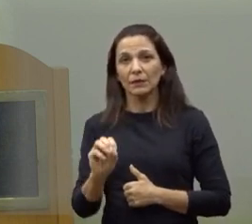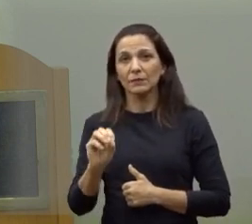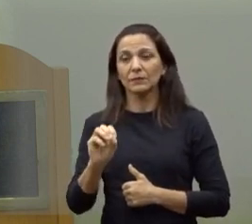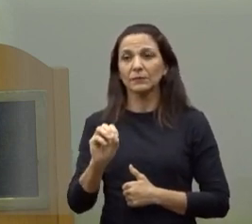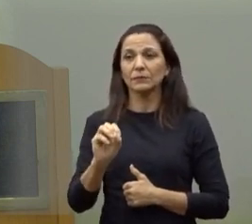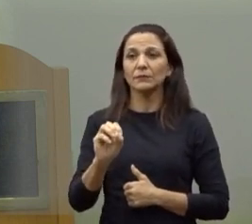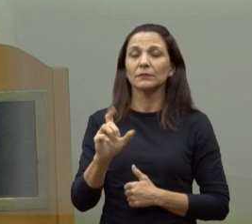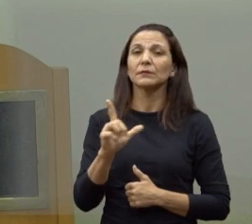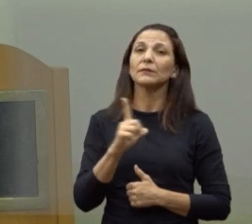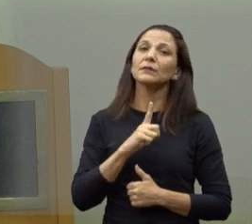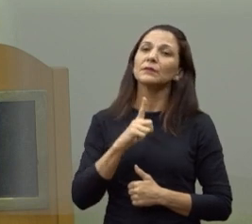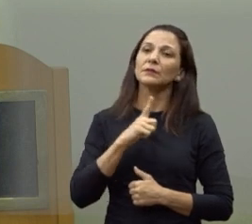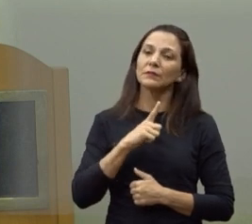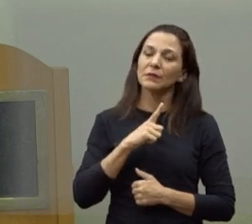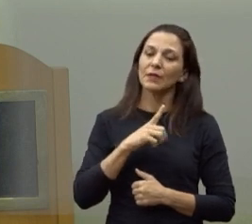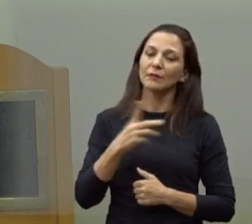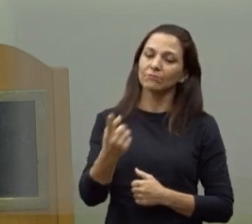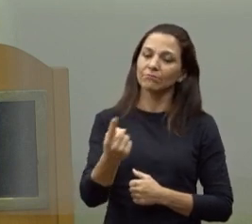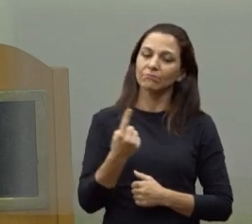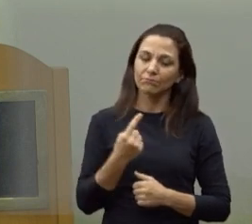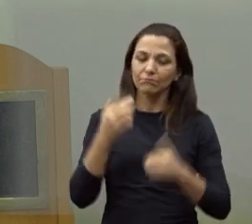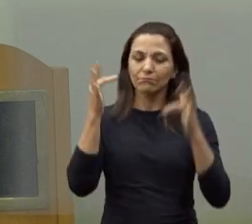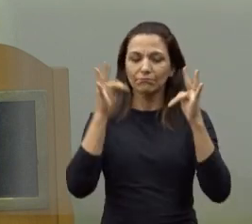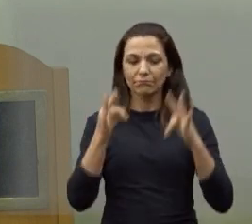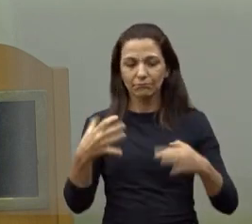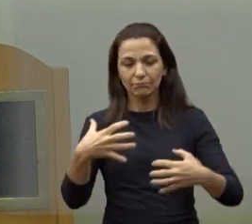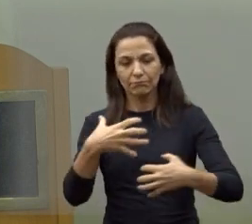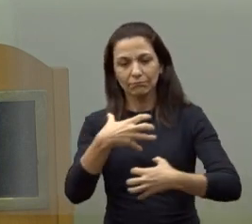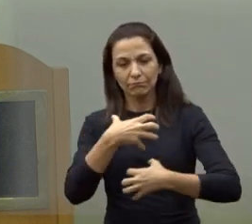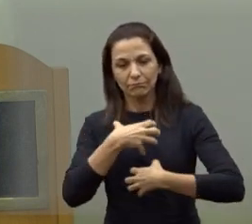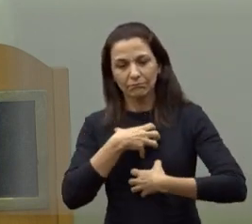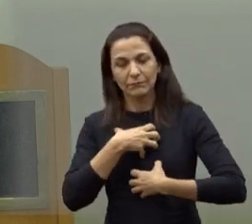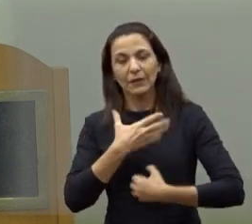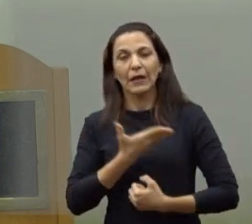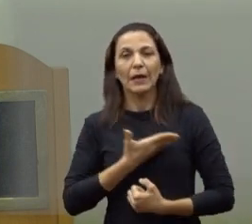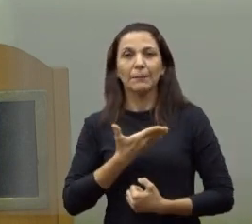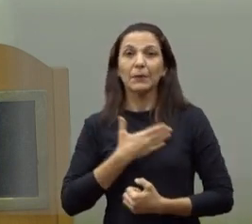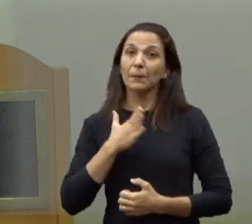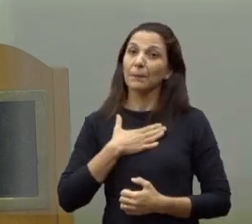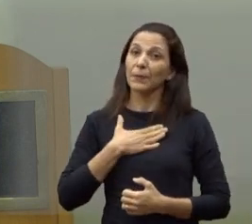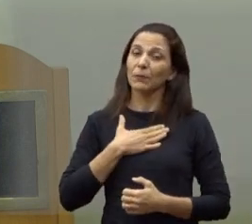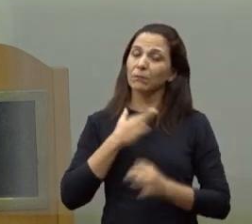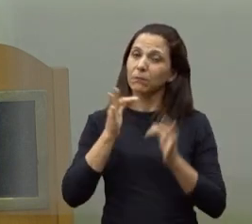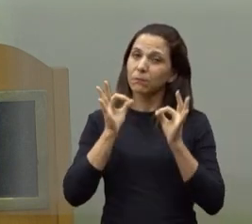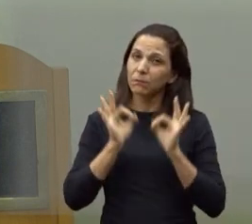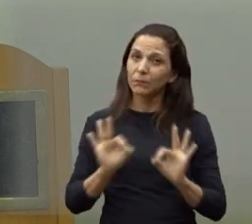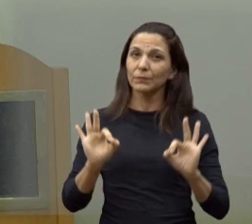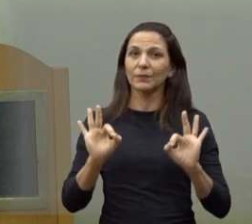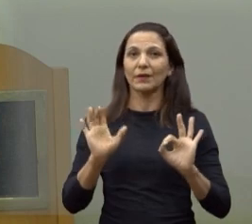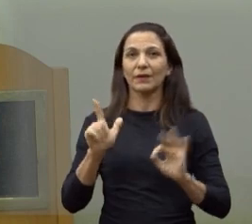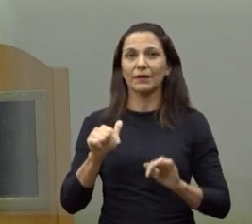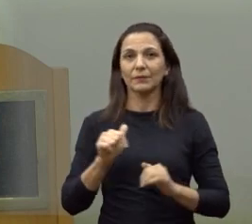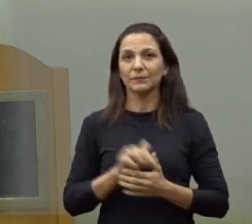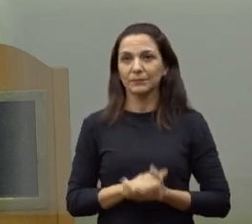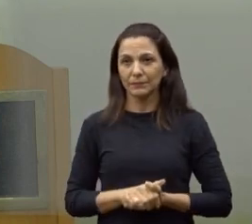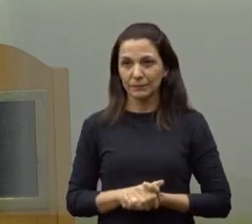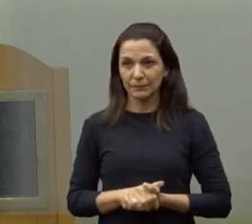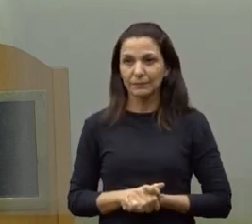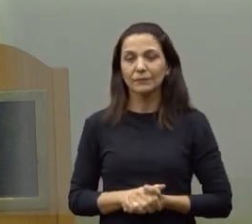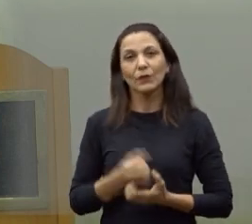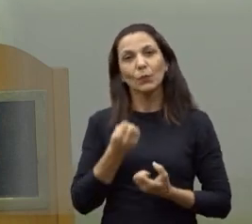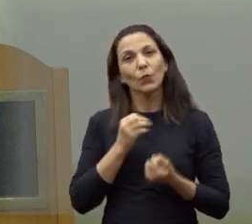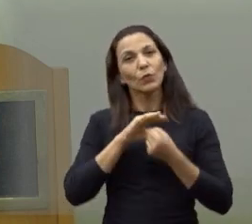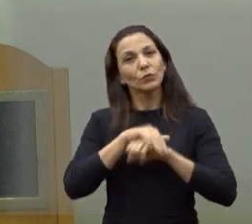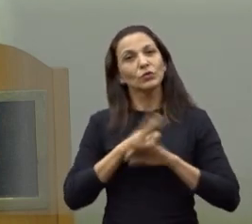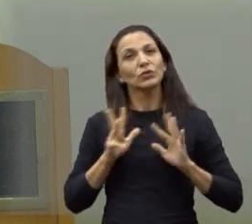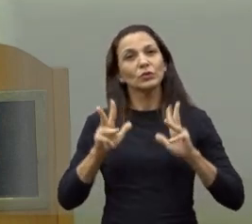Vamos receber ele com toda alegria, pode ter certeza disso, que é um grande amigo. Então, digo aqui, meu boa